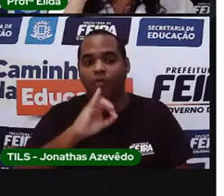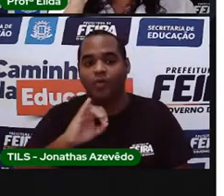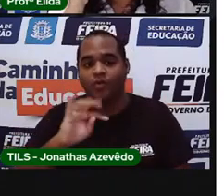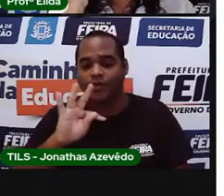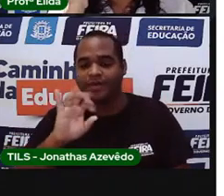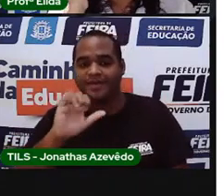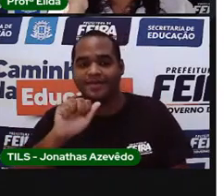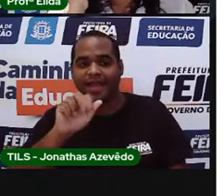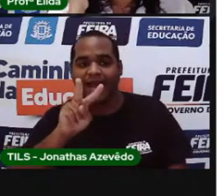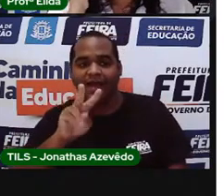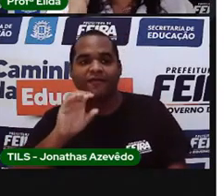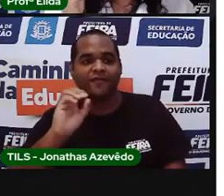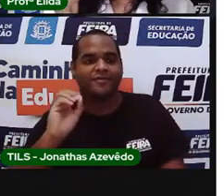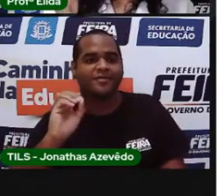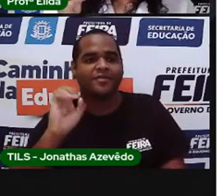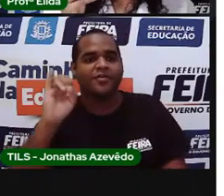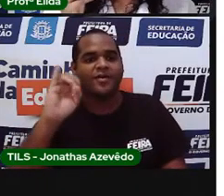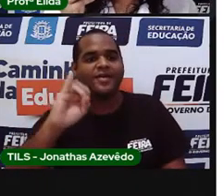Oitavo.